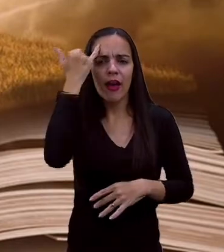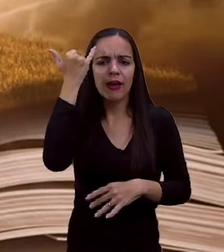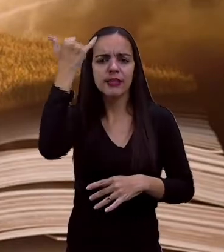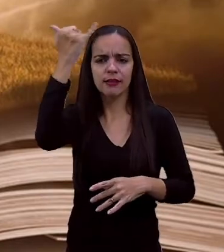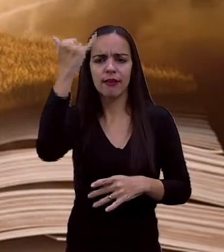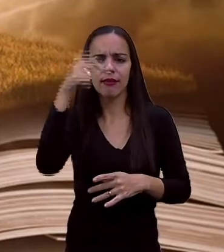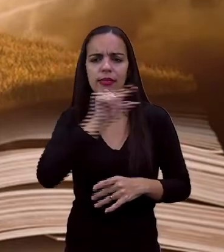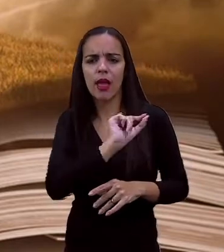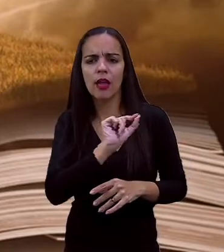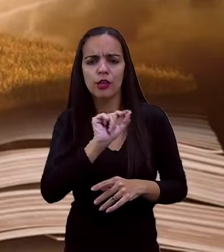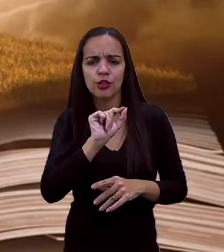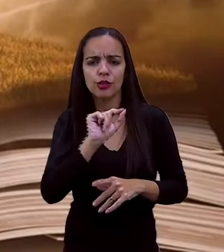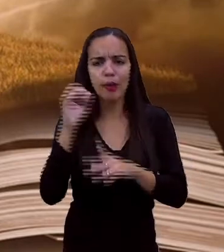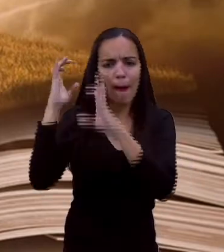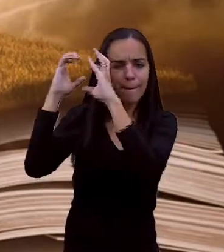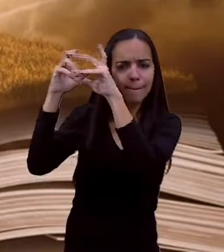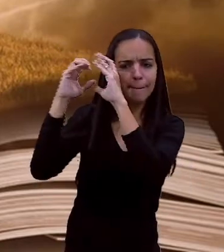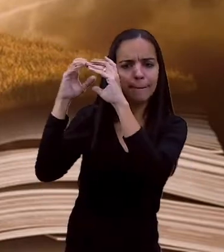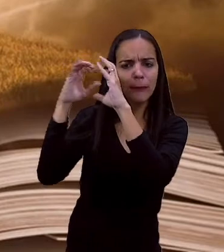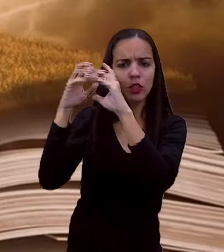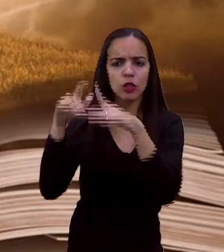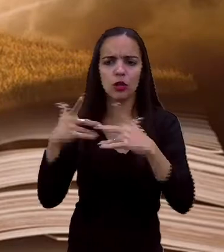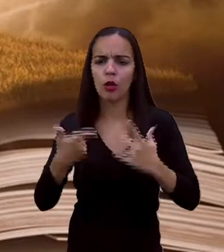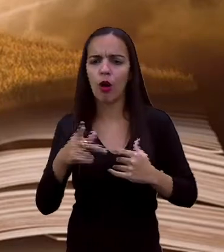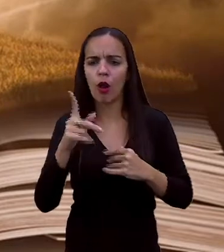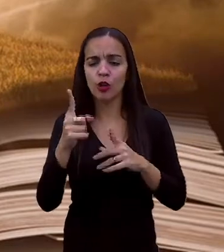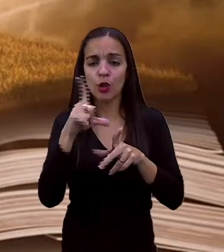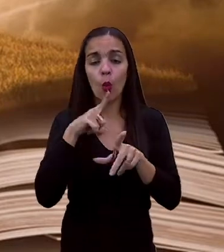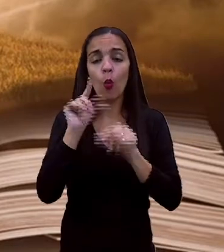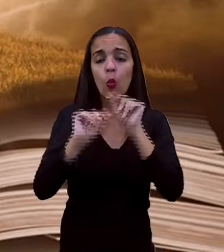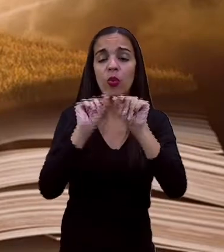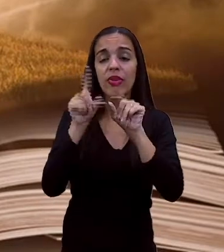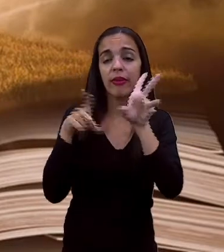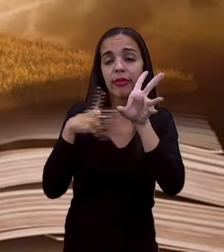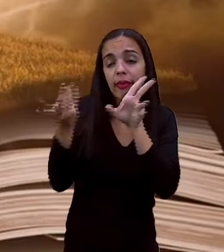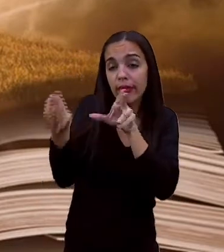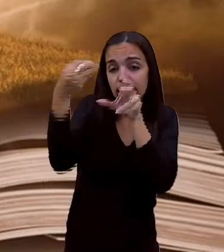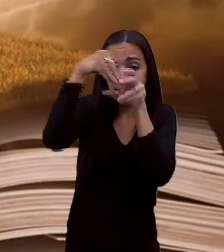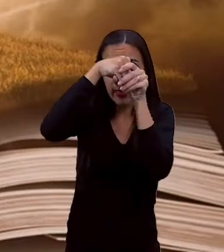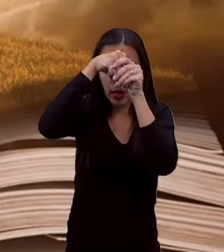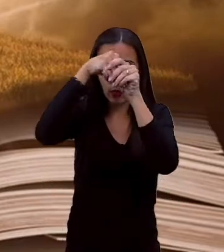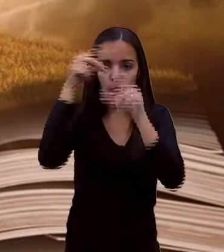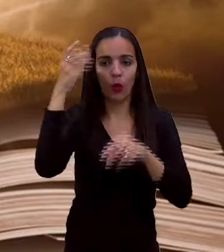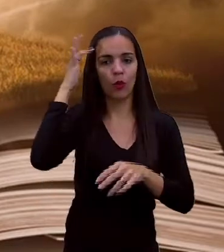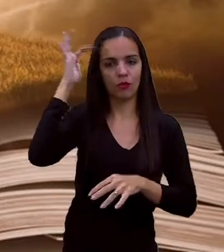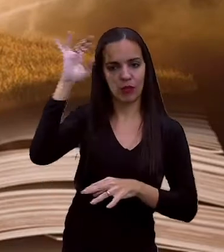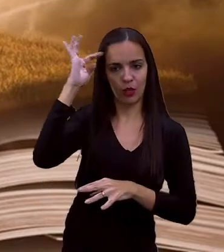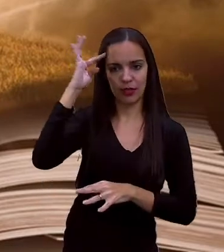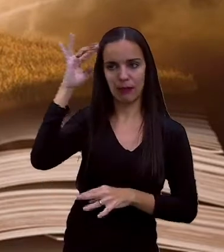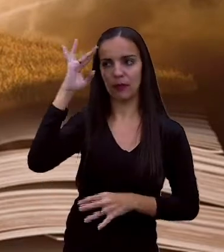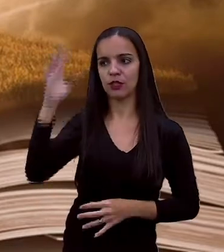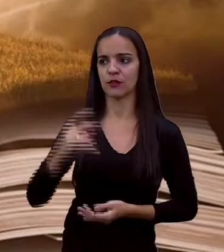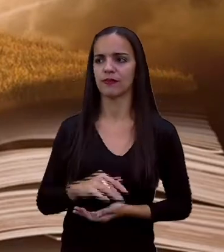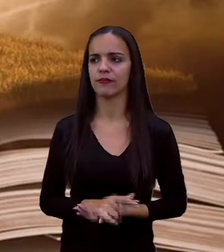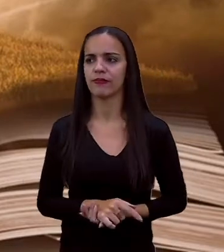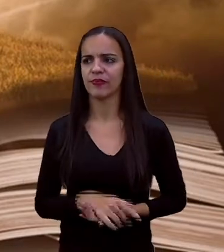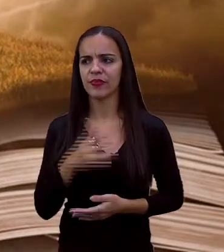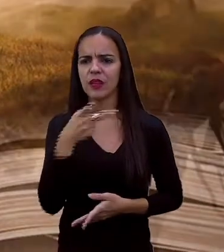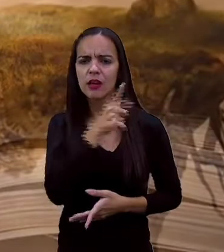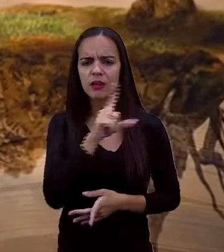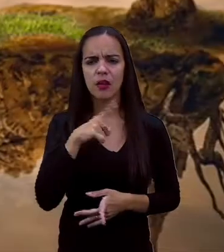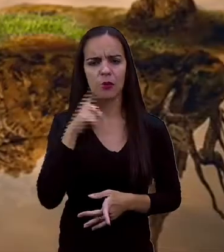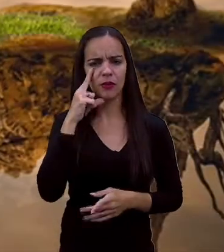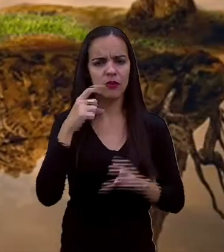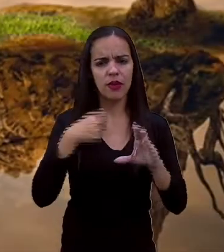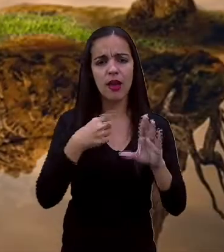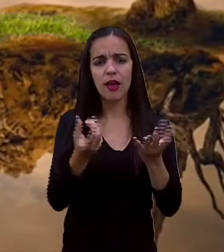porque ele consegue entrar como se fosse na mente mesmo daquelas personagens envolvidas. Então vamos ver as características